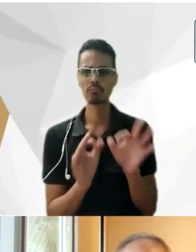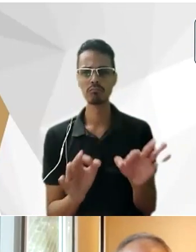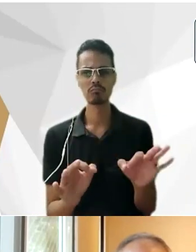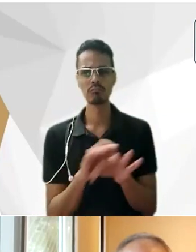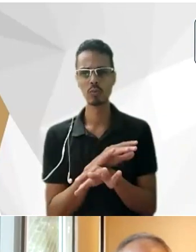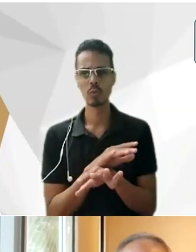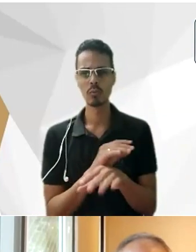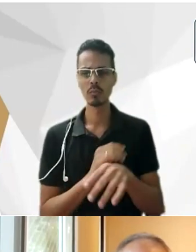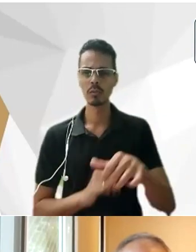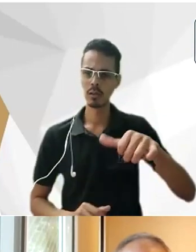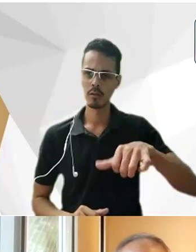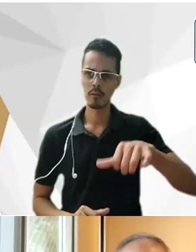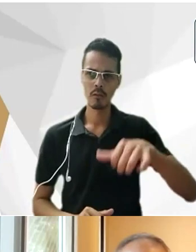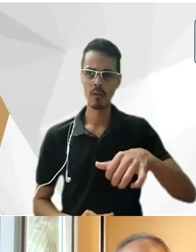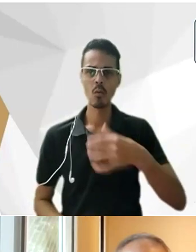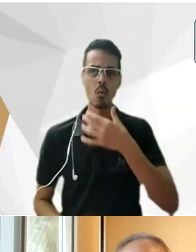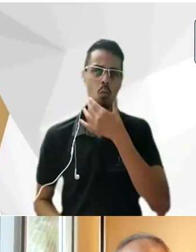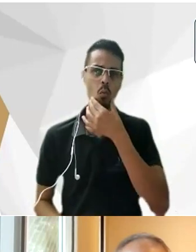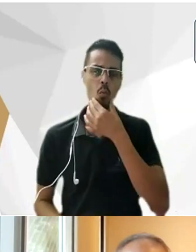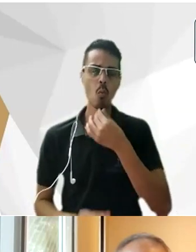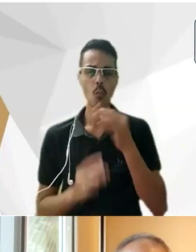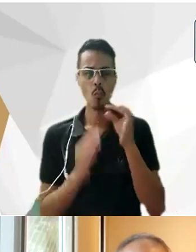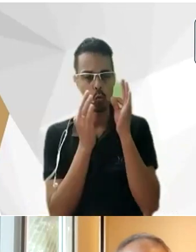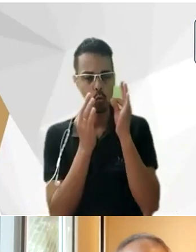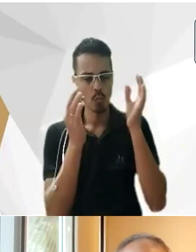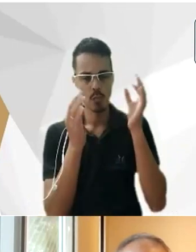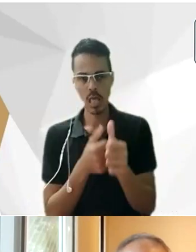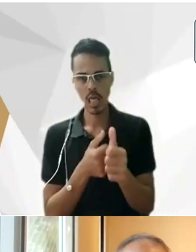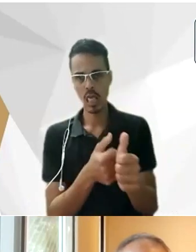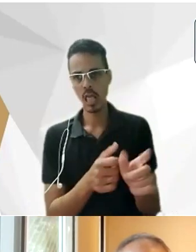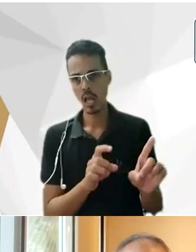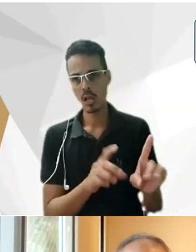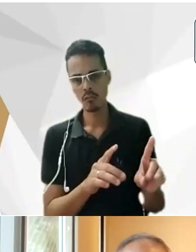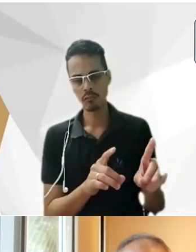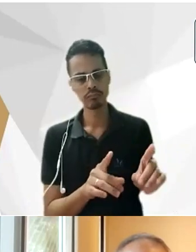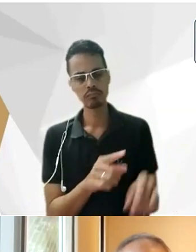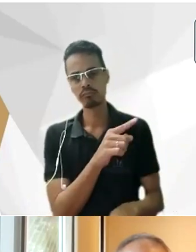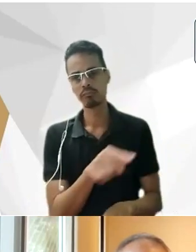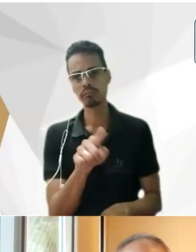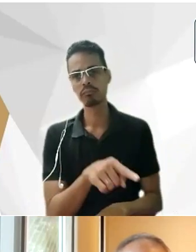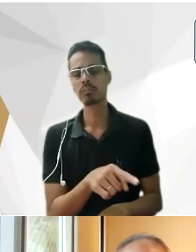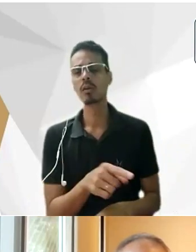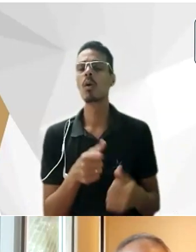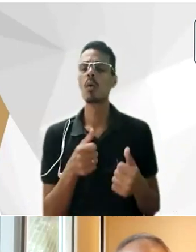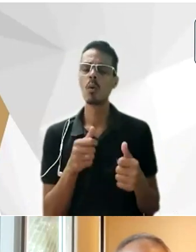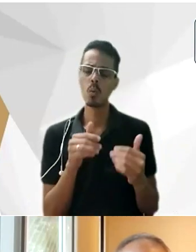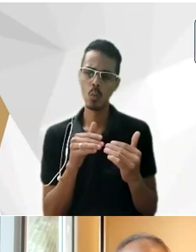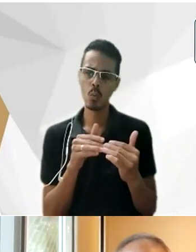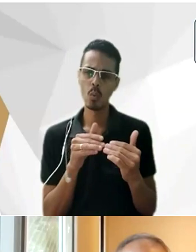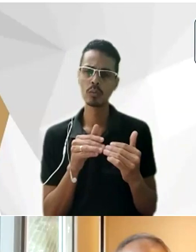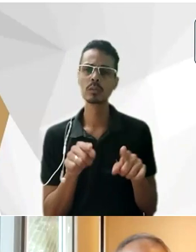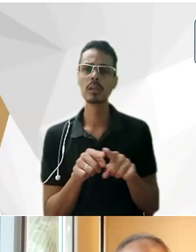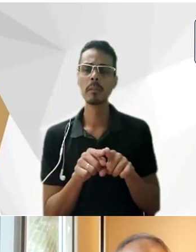avaliação de que o Tobias era um antidogmático concordo plenamente e concordo sim que o Silvio Romero era também